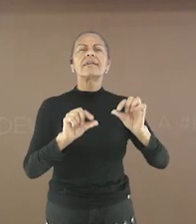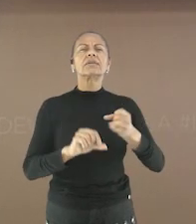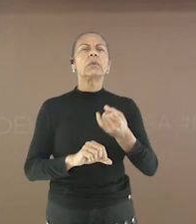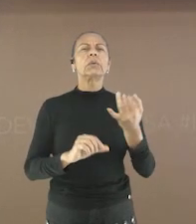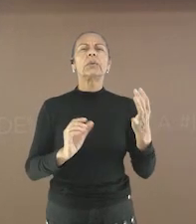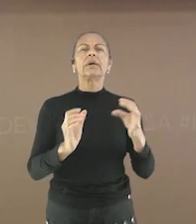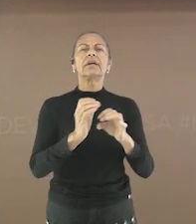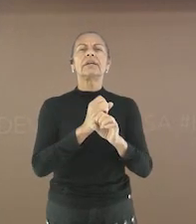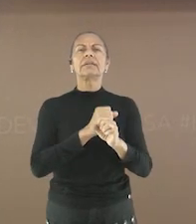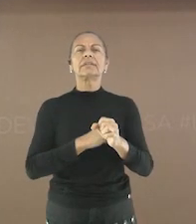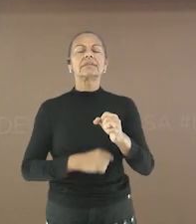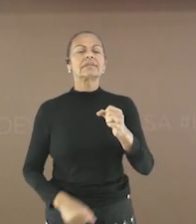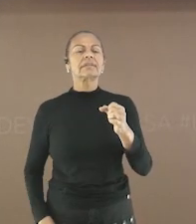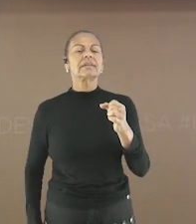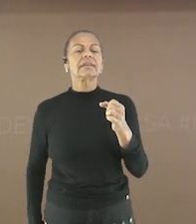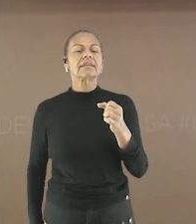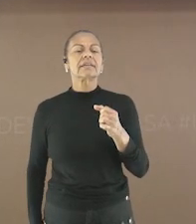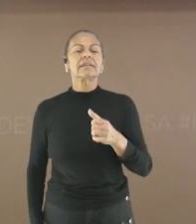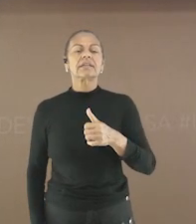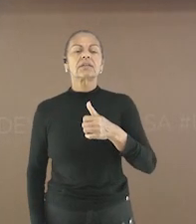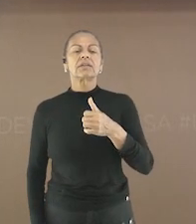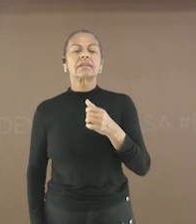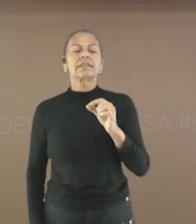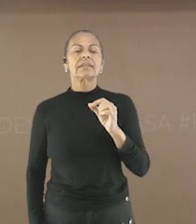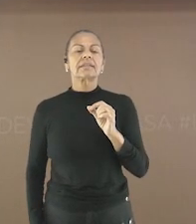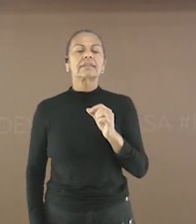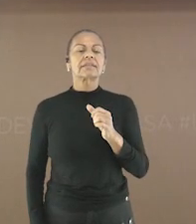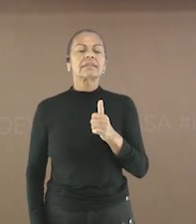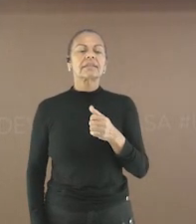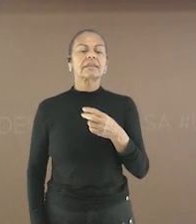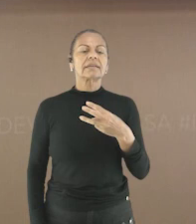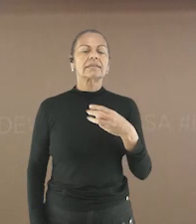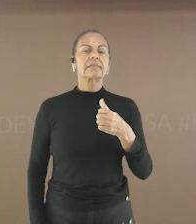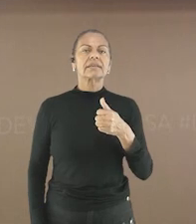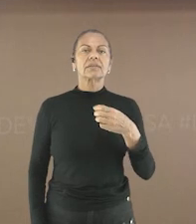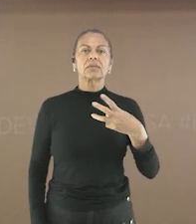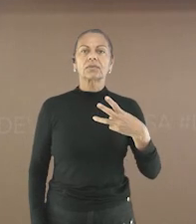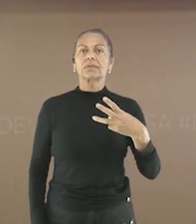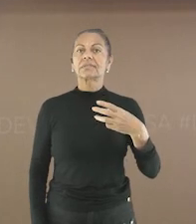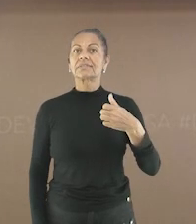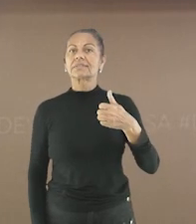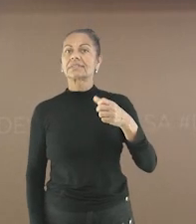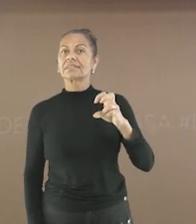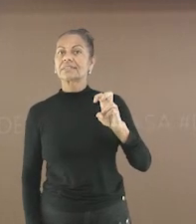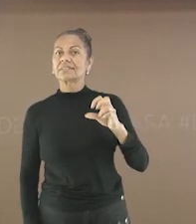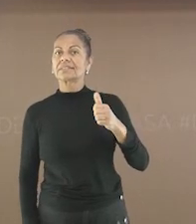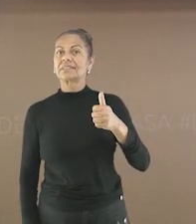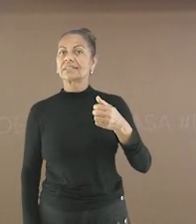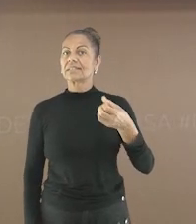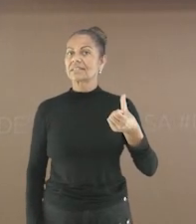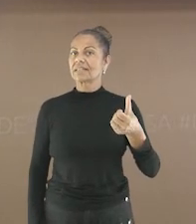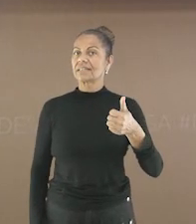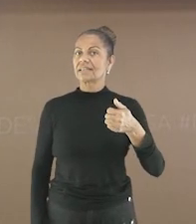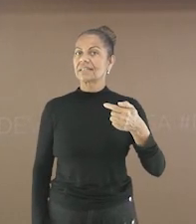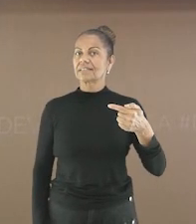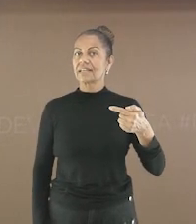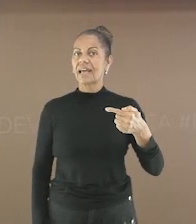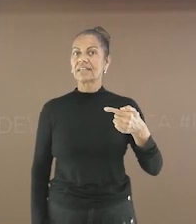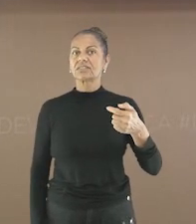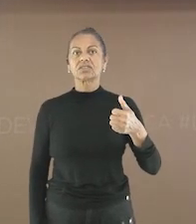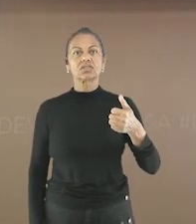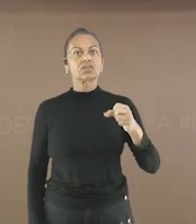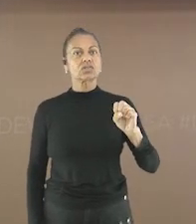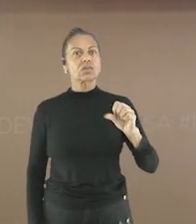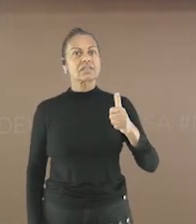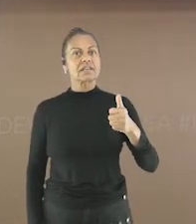três, quatro Cinco, seis, sete, oito Nove, dez, onze, doze Treze, quatorze, quinze, dezesseis, dezessete, dezoito,